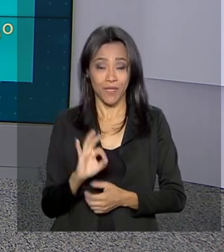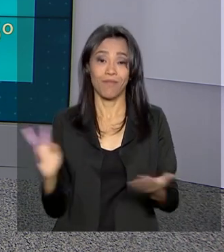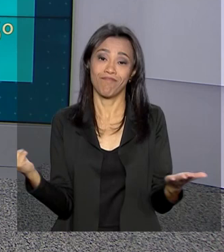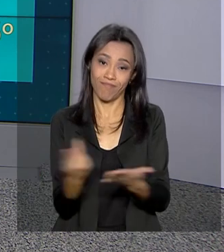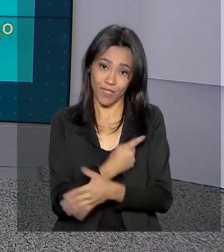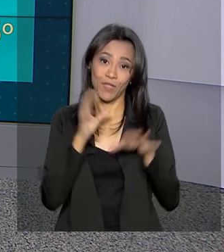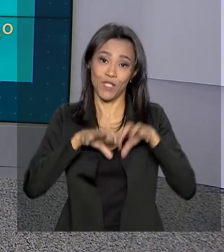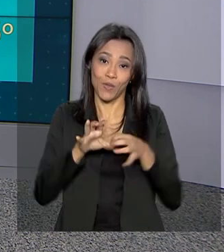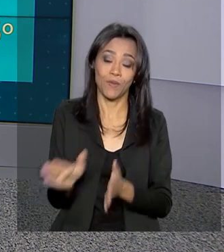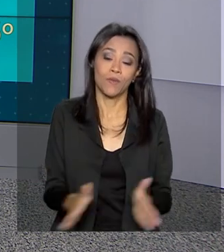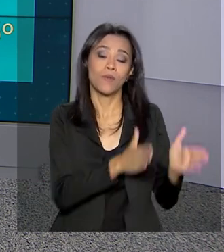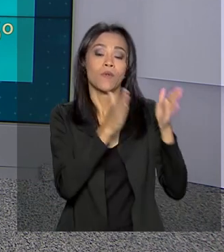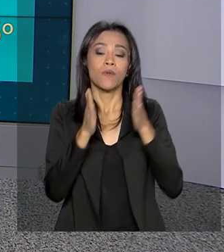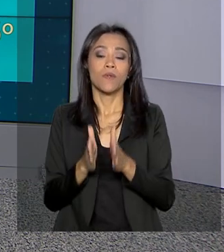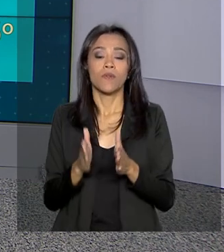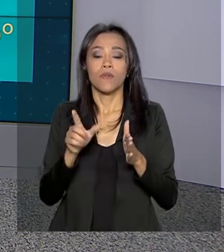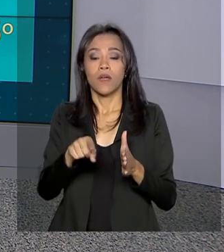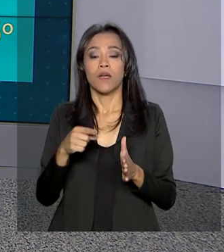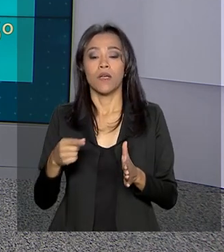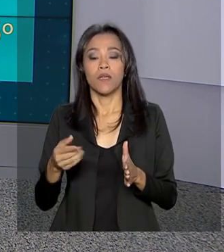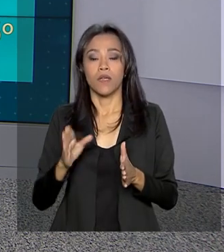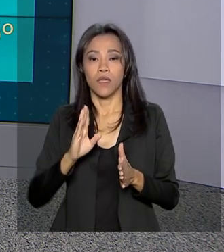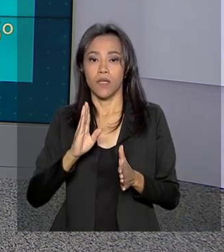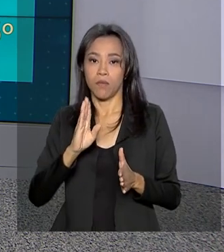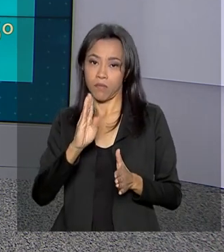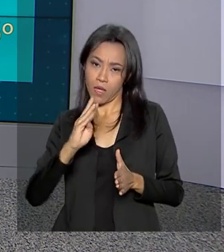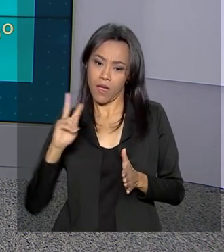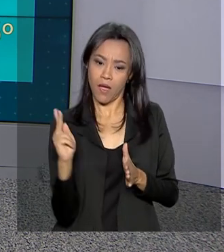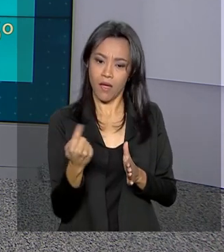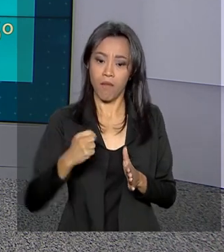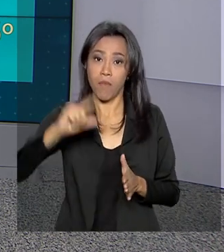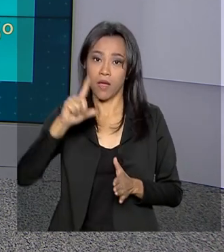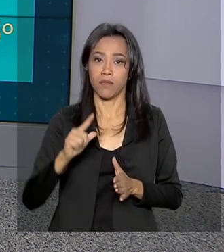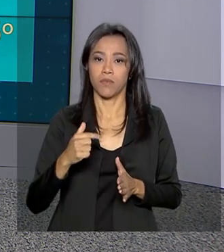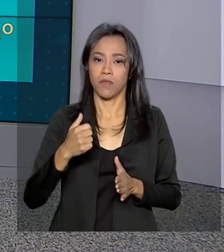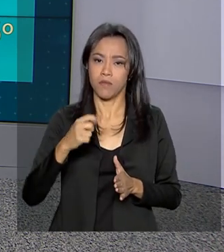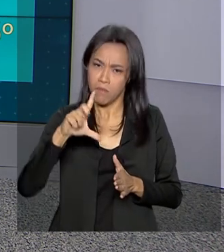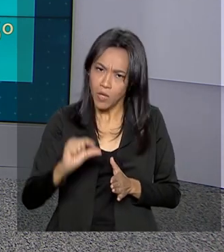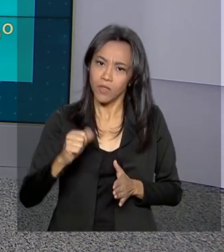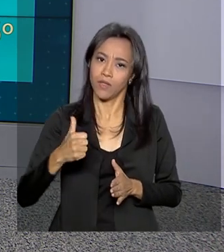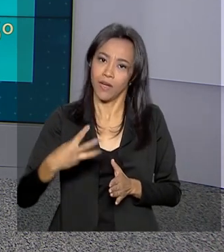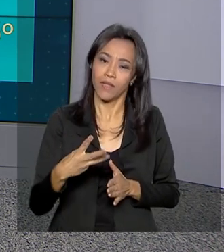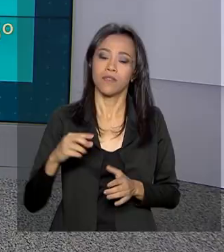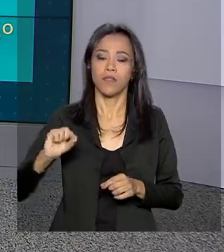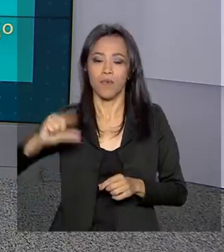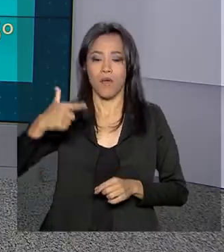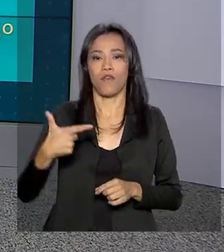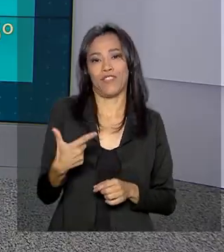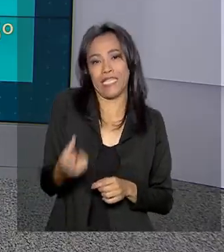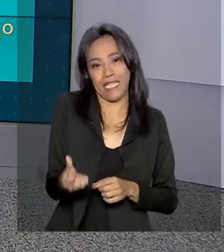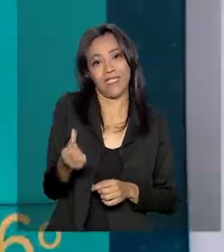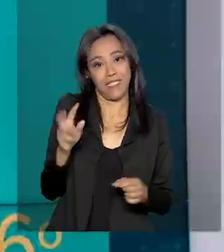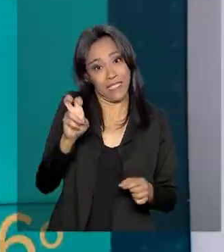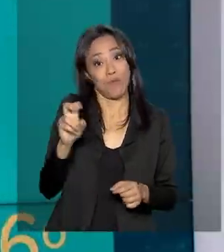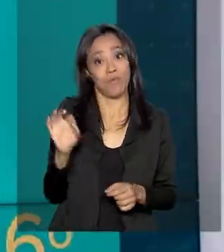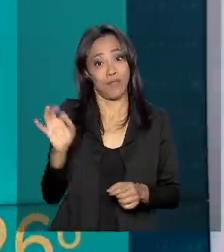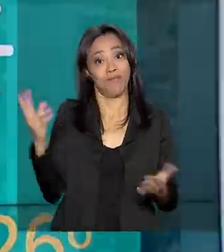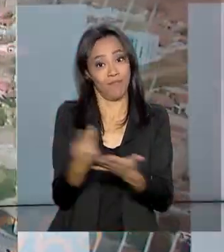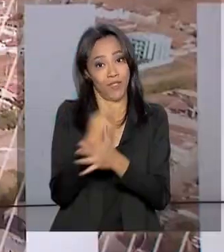também. E Belo Horizonte, mínima de 13, máxima de 26 graus também com 5% de possibilidade de chuva.